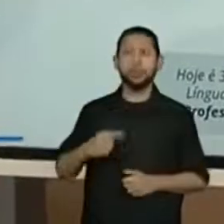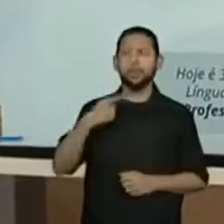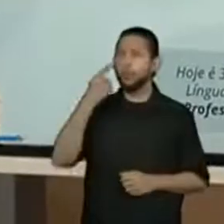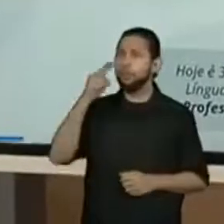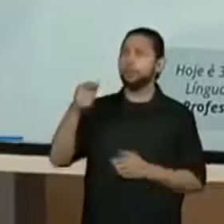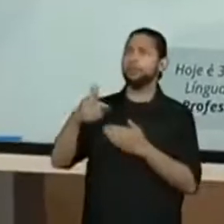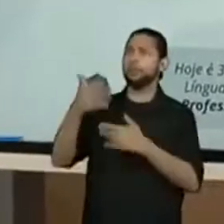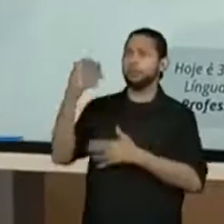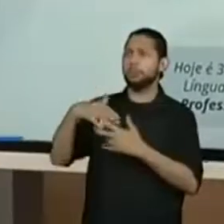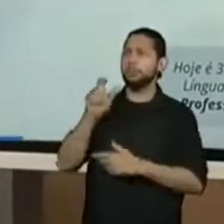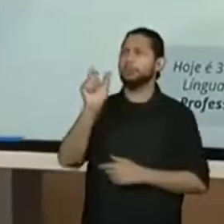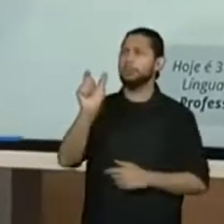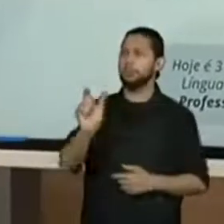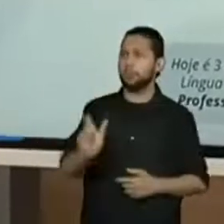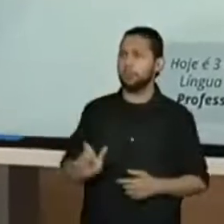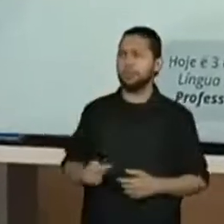palavras.